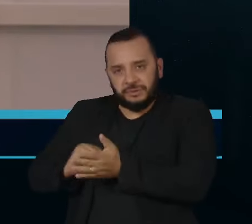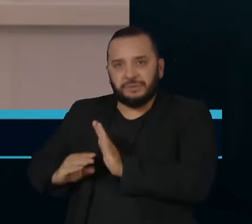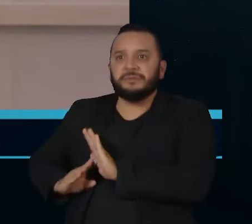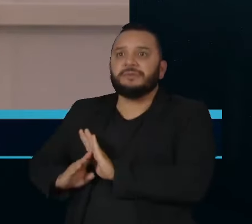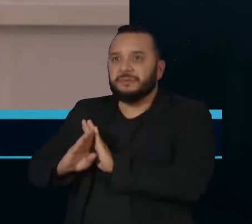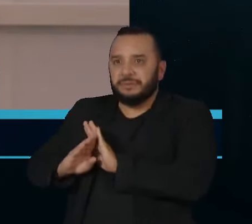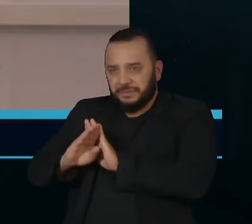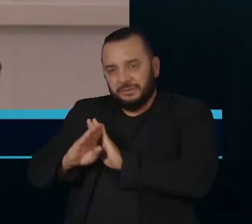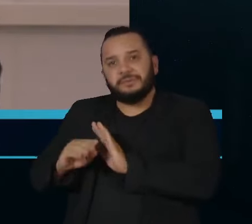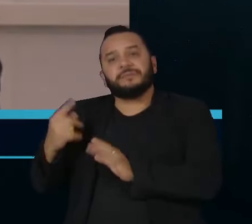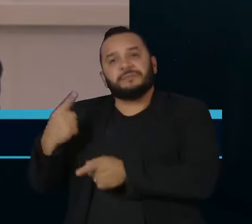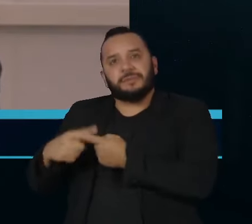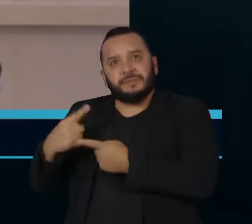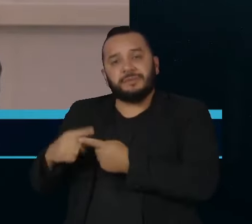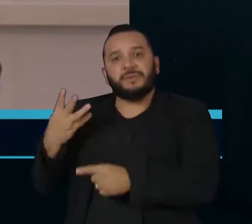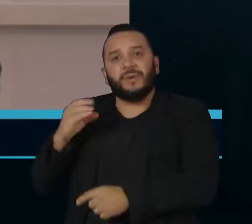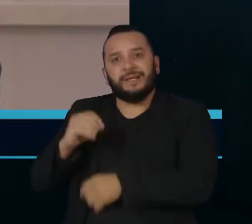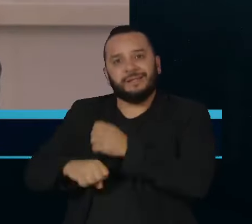sacrificada nesses 40 anos. agronegócio.